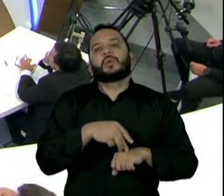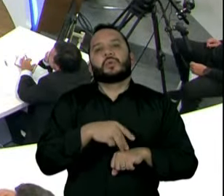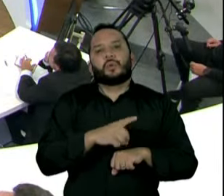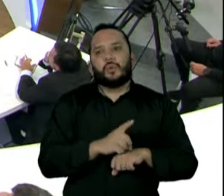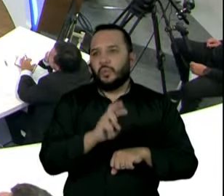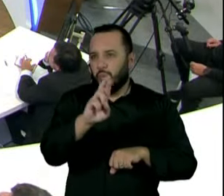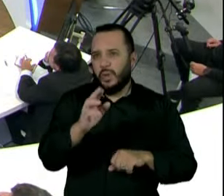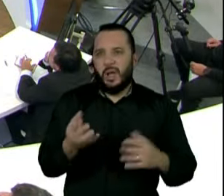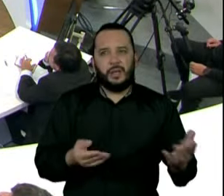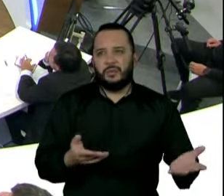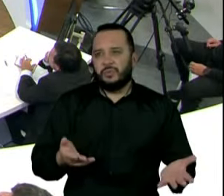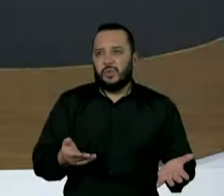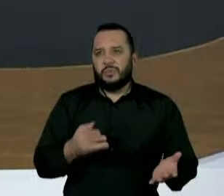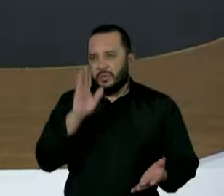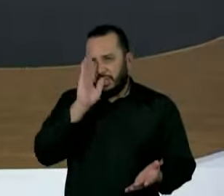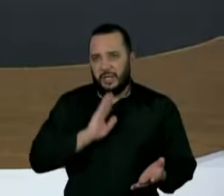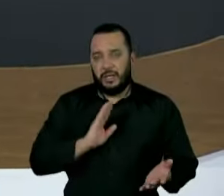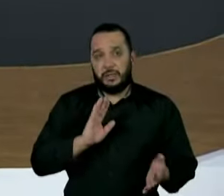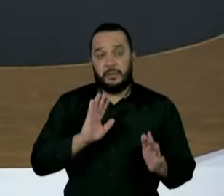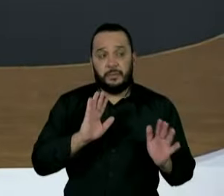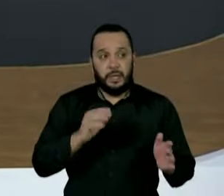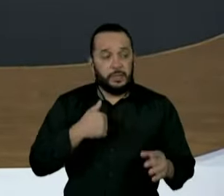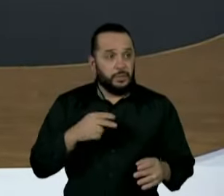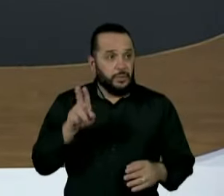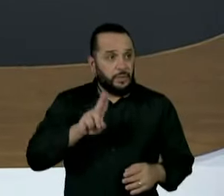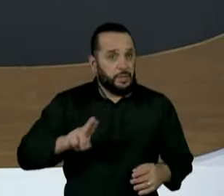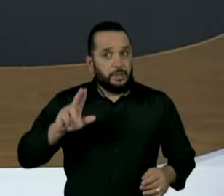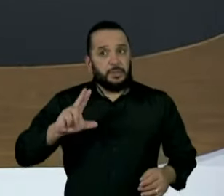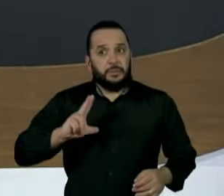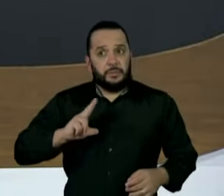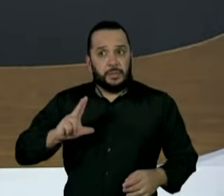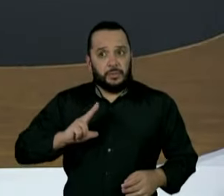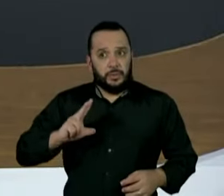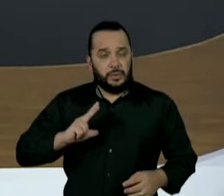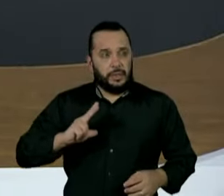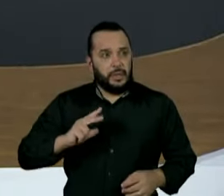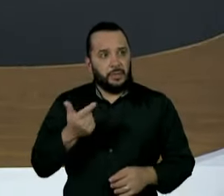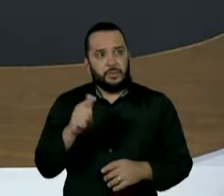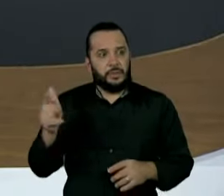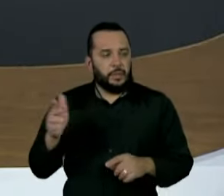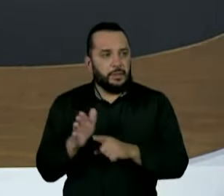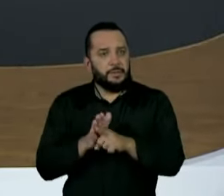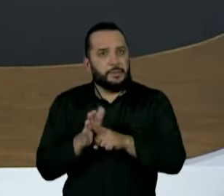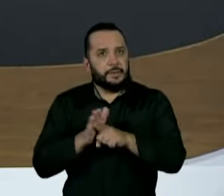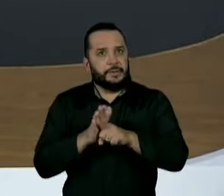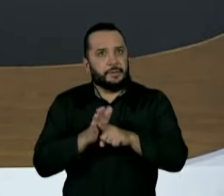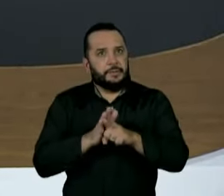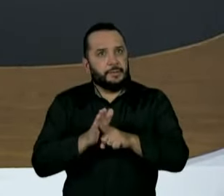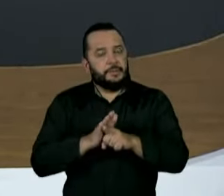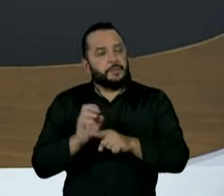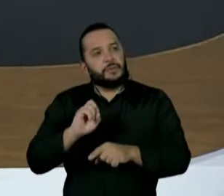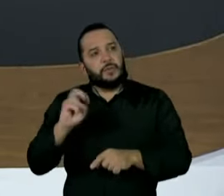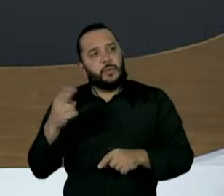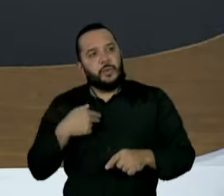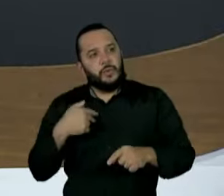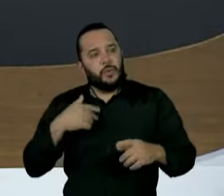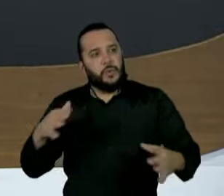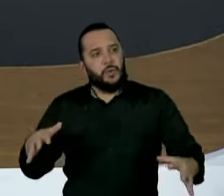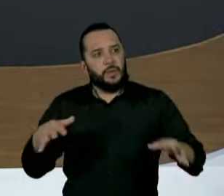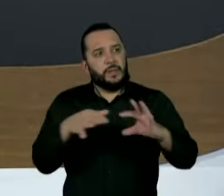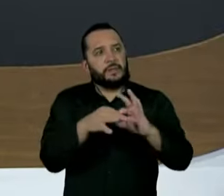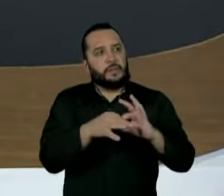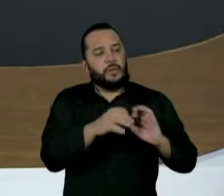privada no Brasil não realiza pesquisa, não realiza, enfim, uma conexão com, por exemplo,